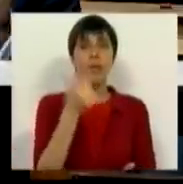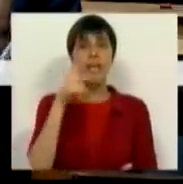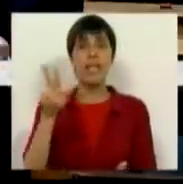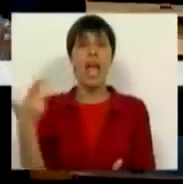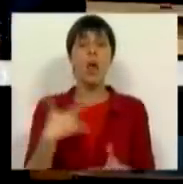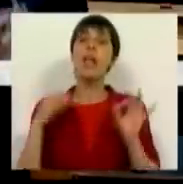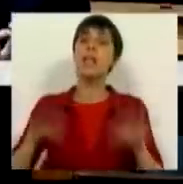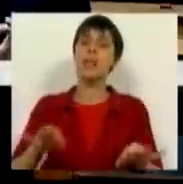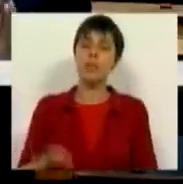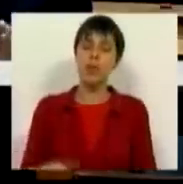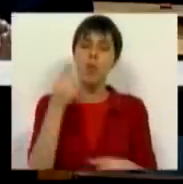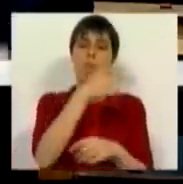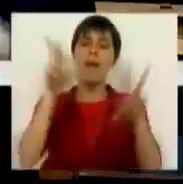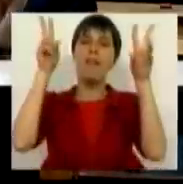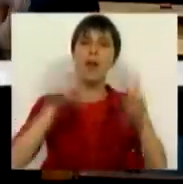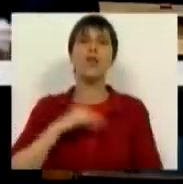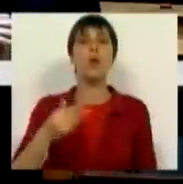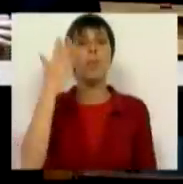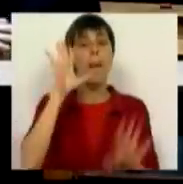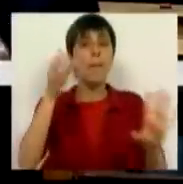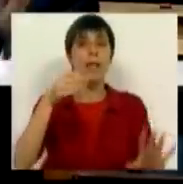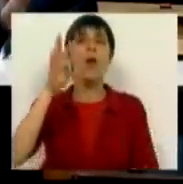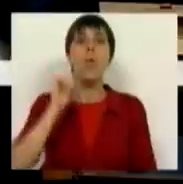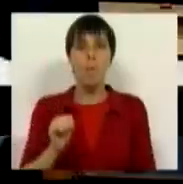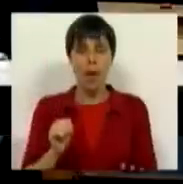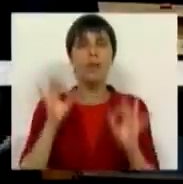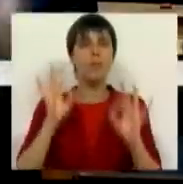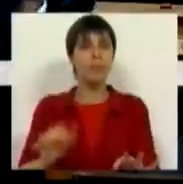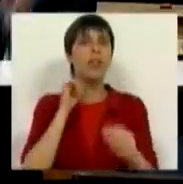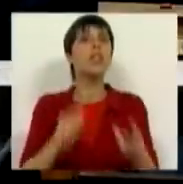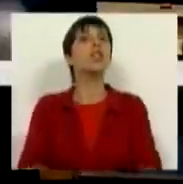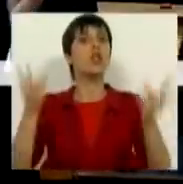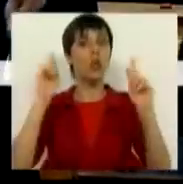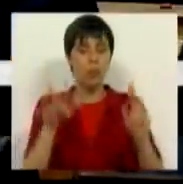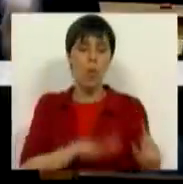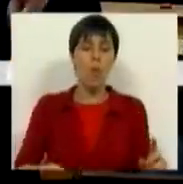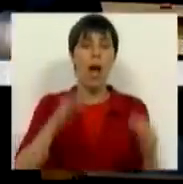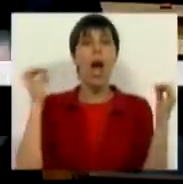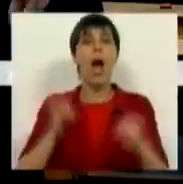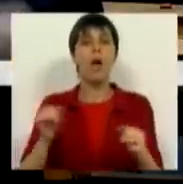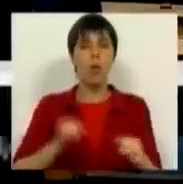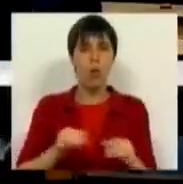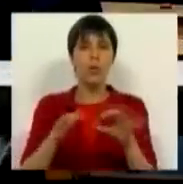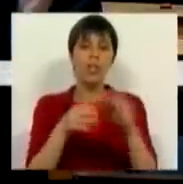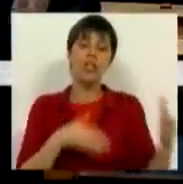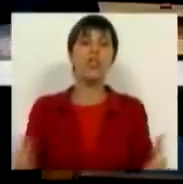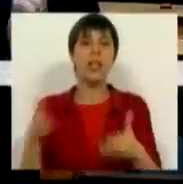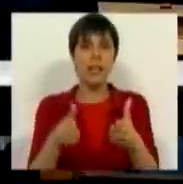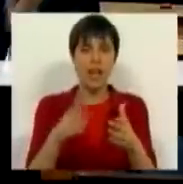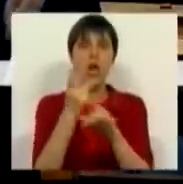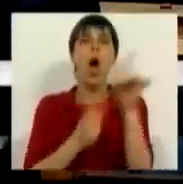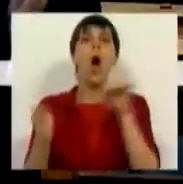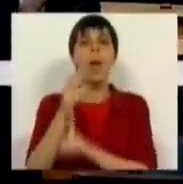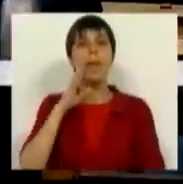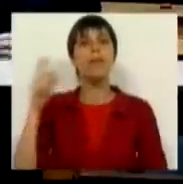a 100 euros. Termina mesmo só com uma frase, Presidente, mas o Partido Socialista está disponível num âmbito de um acordo de concessão estratégica para